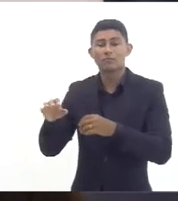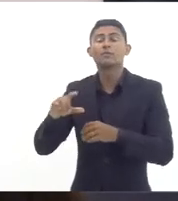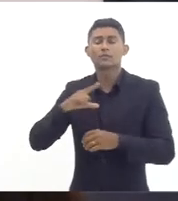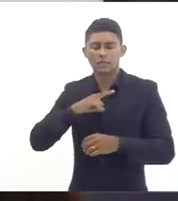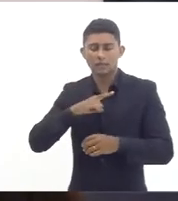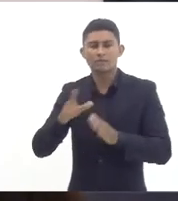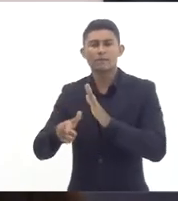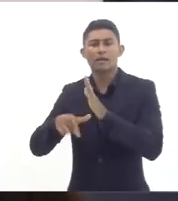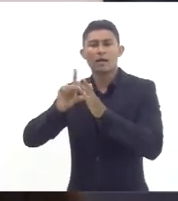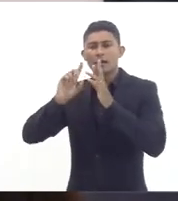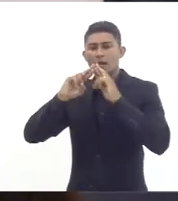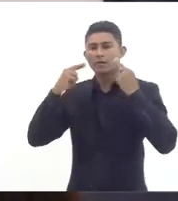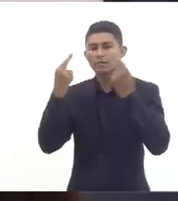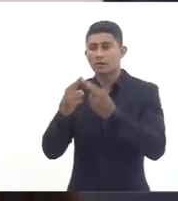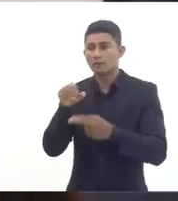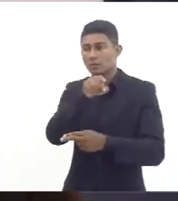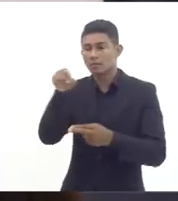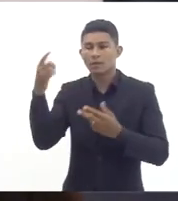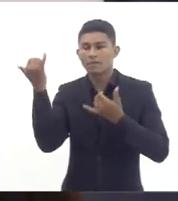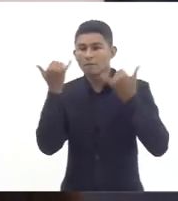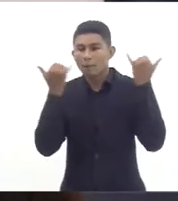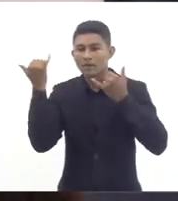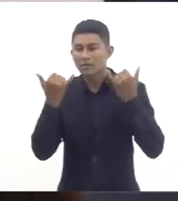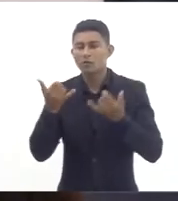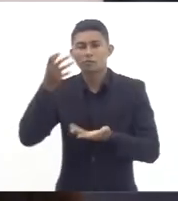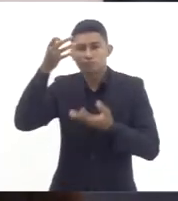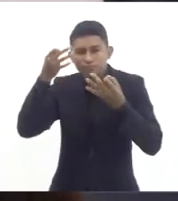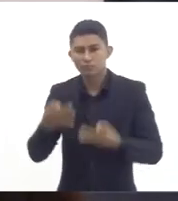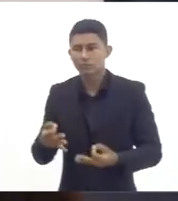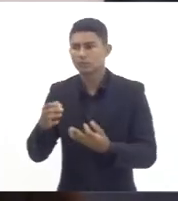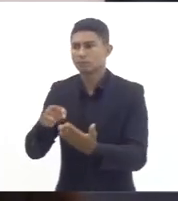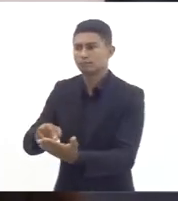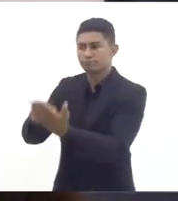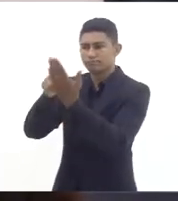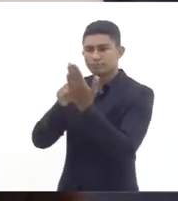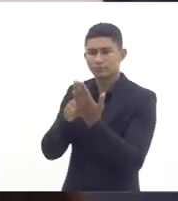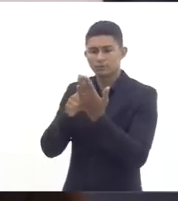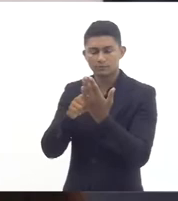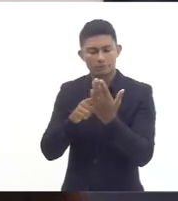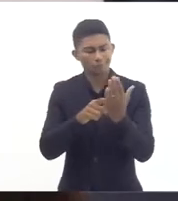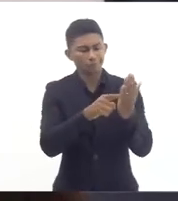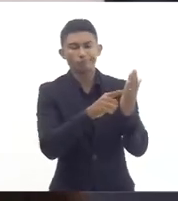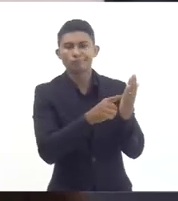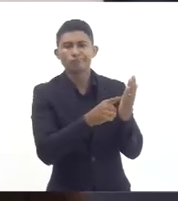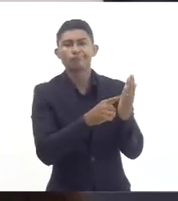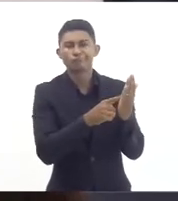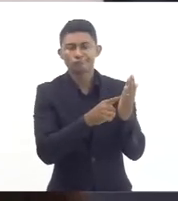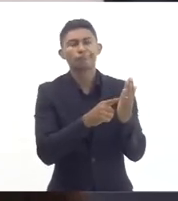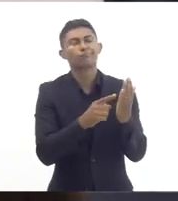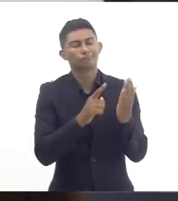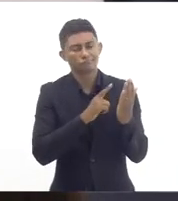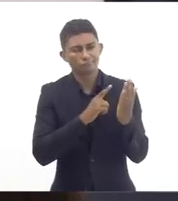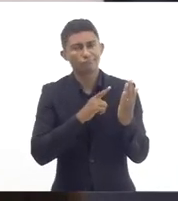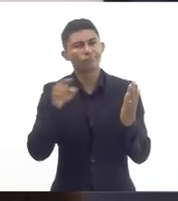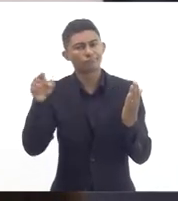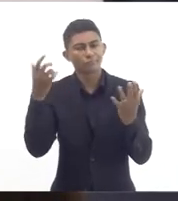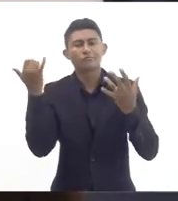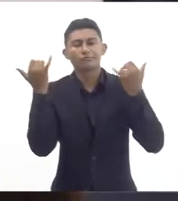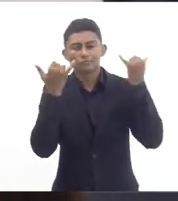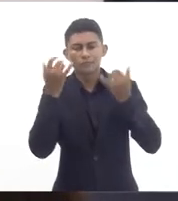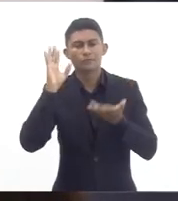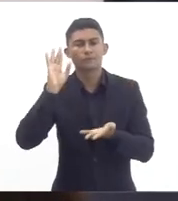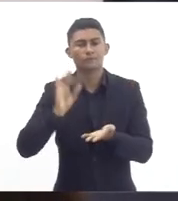tivemos então são dados oficiais da CEDUC repassada em reunião com o sindicato então